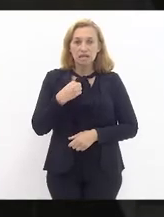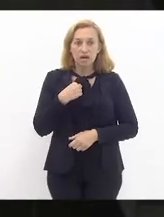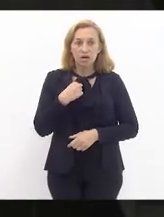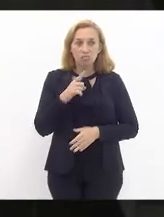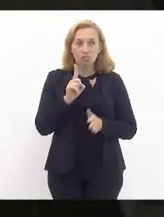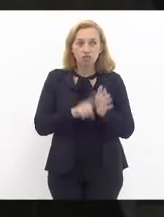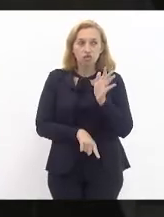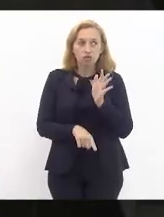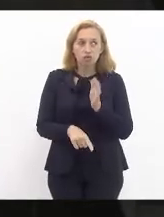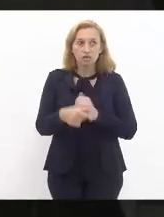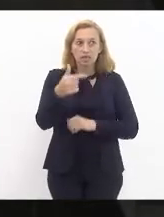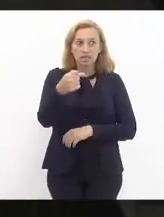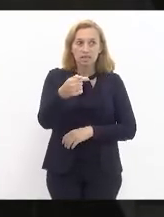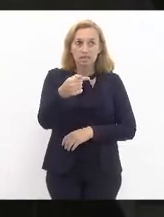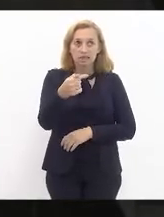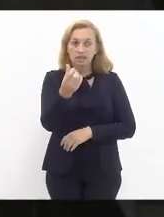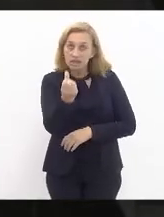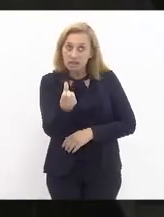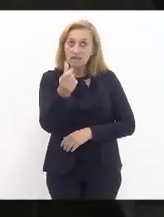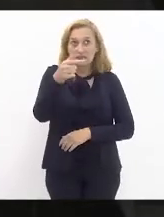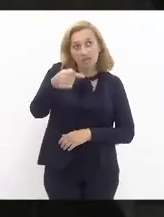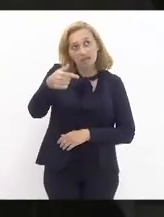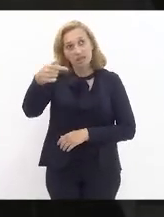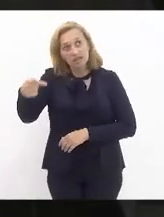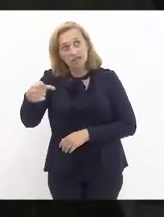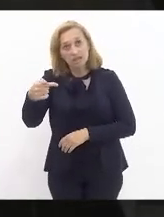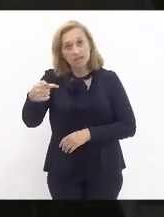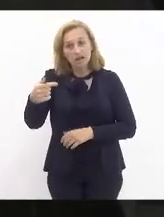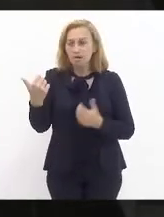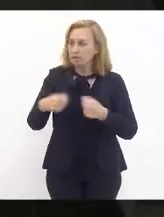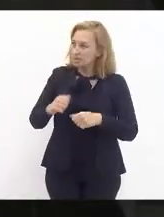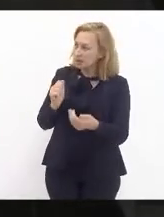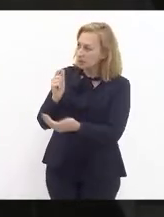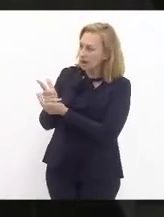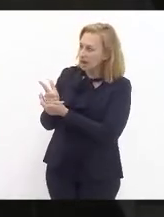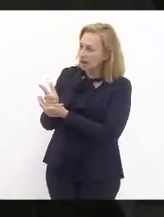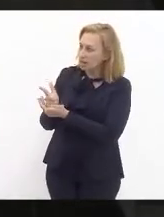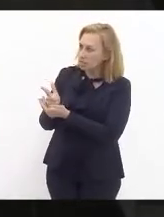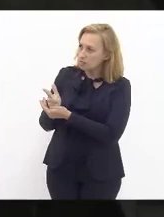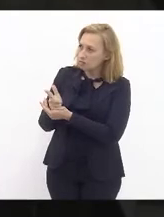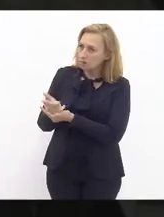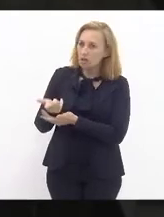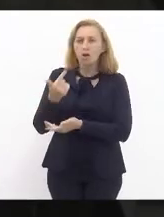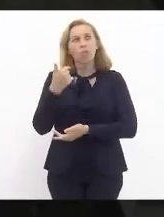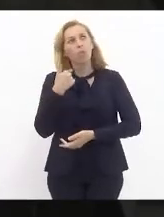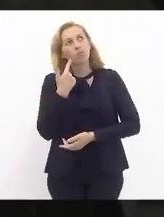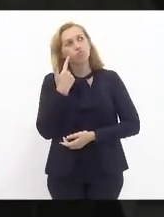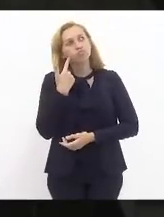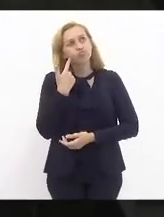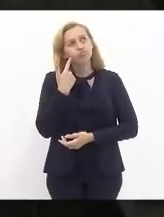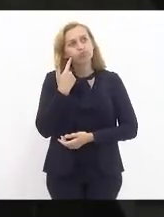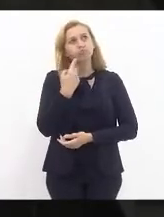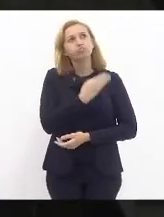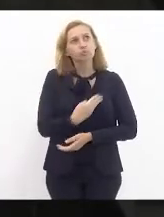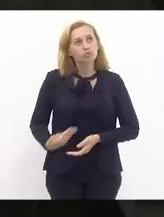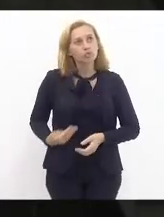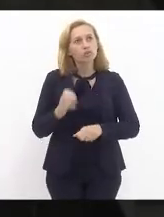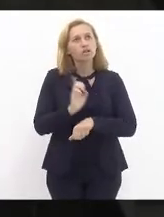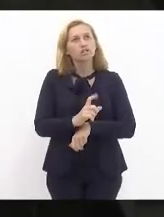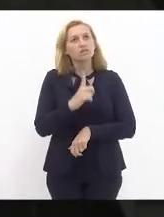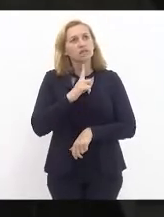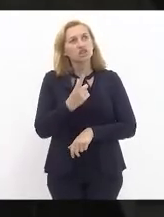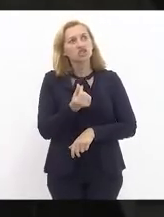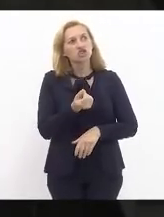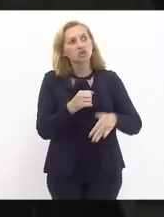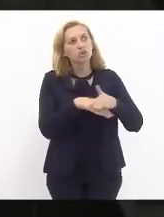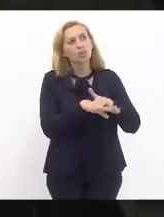esses 677 que ainda precisa pagar, eu diria que o Governo do Estado tem em caixa